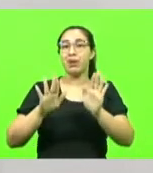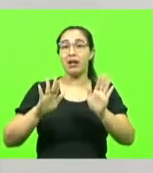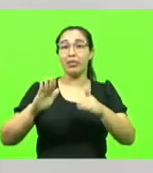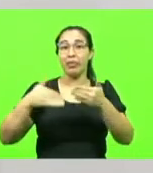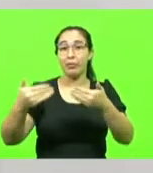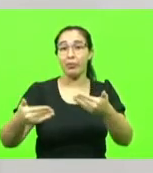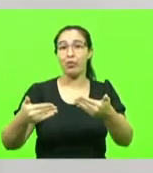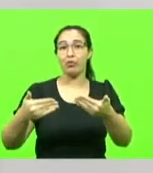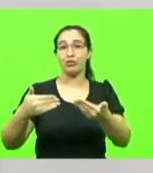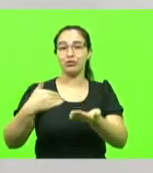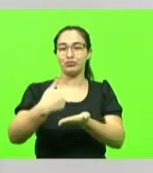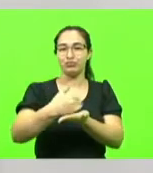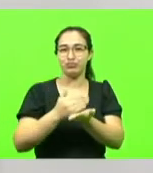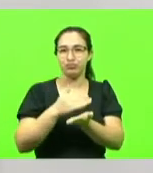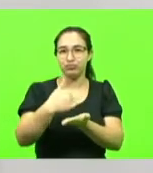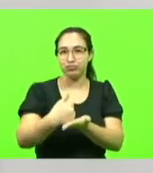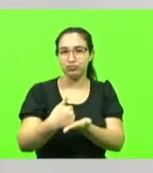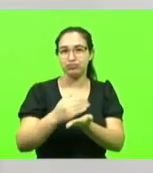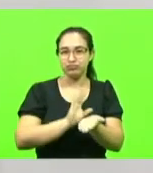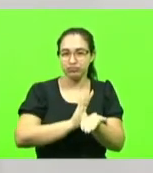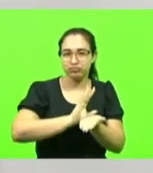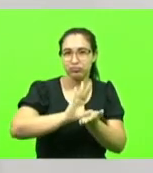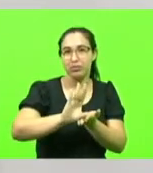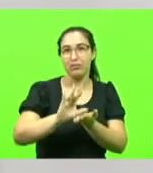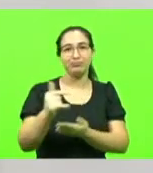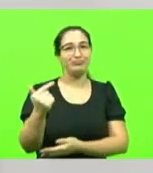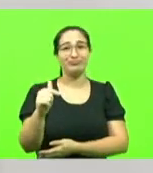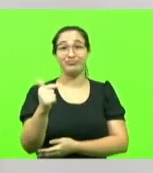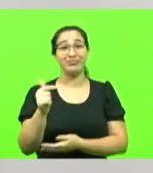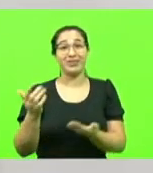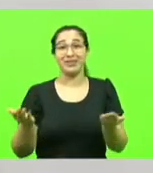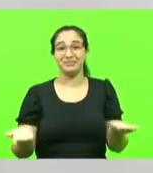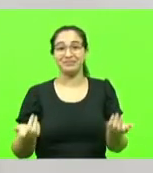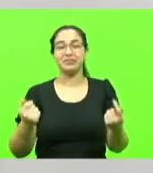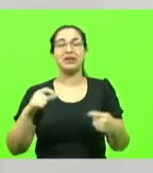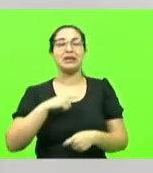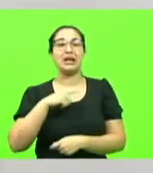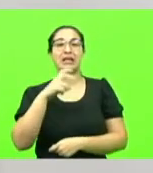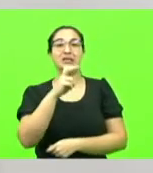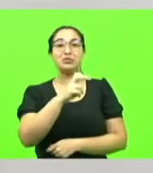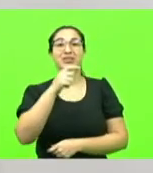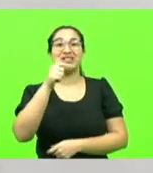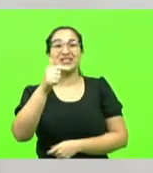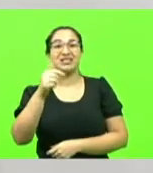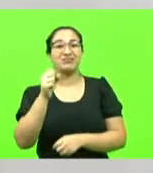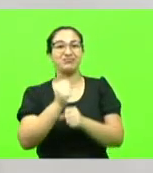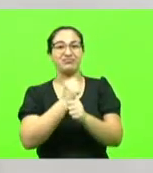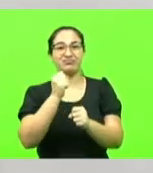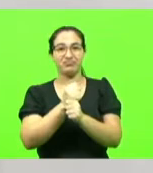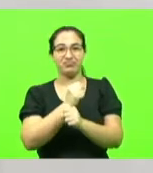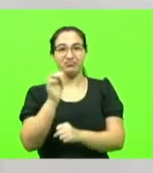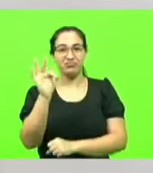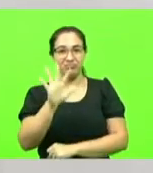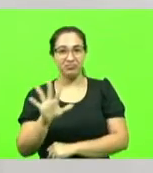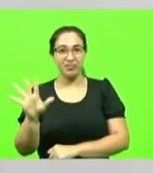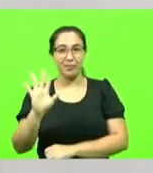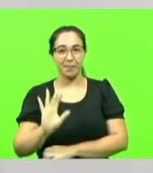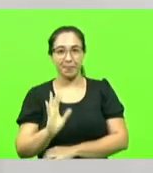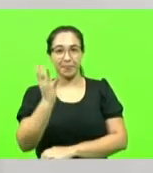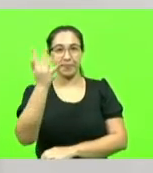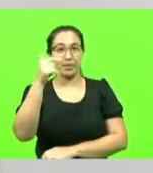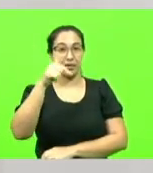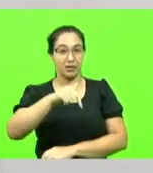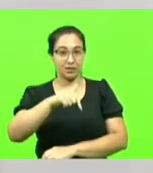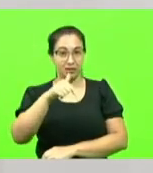não lembram de Santa Catarina. Nós temos 57 obras federais acontecendo em Santa Catarina